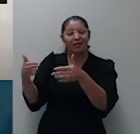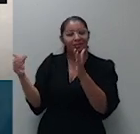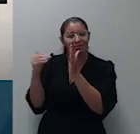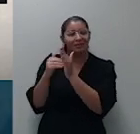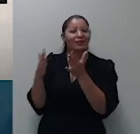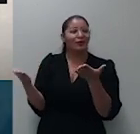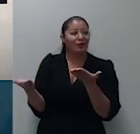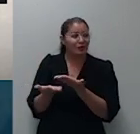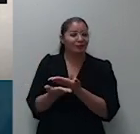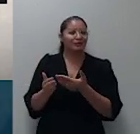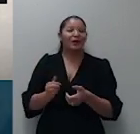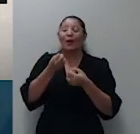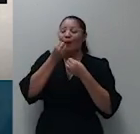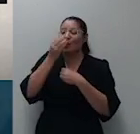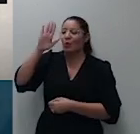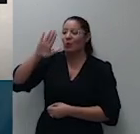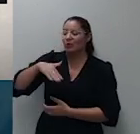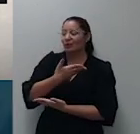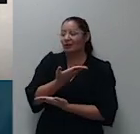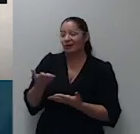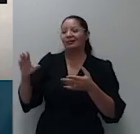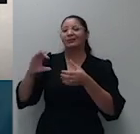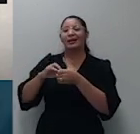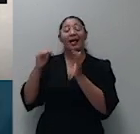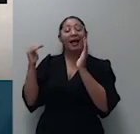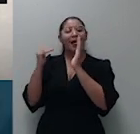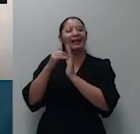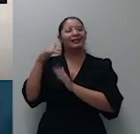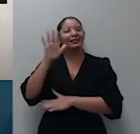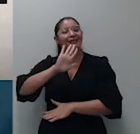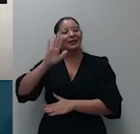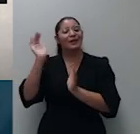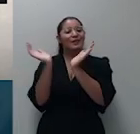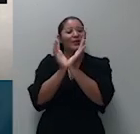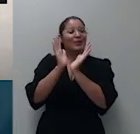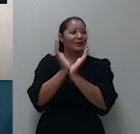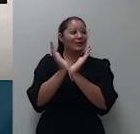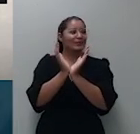tarde para todos e até a próxima sessão Até a próxima Até a próxima